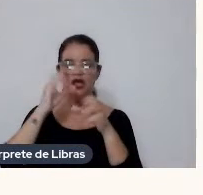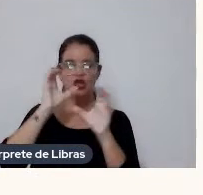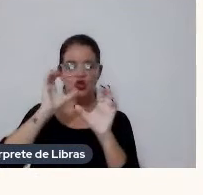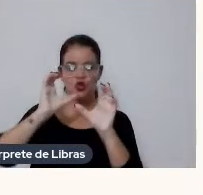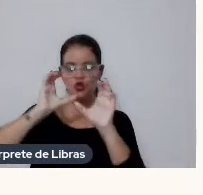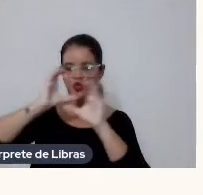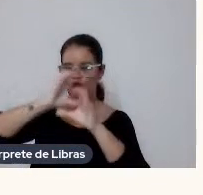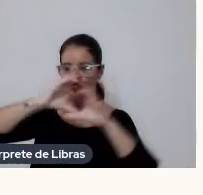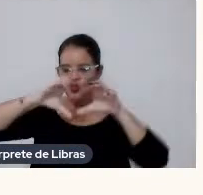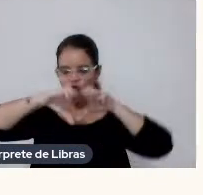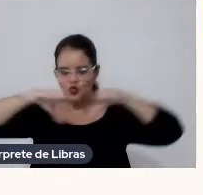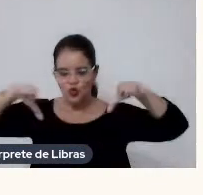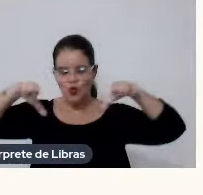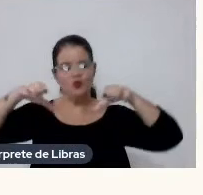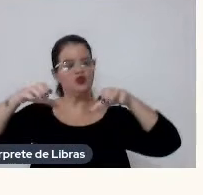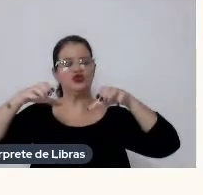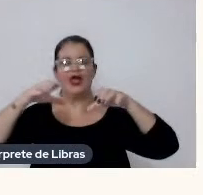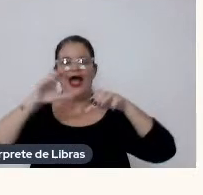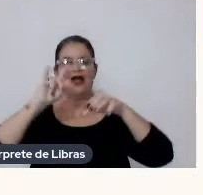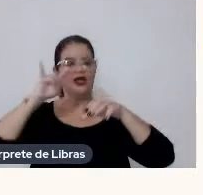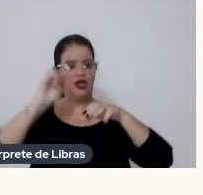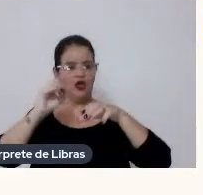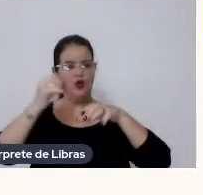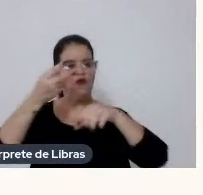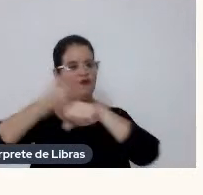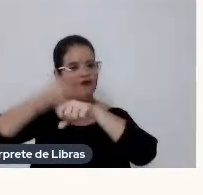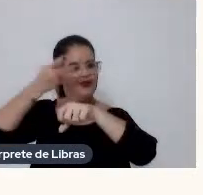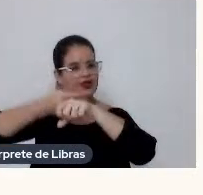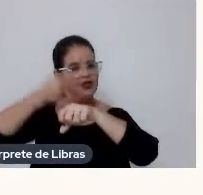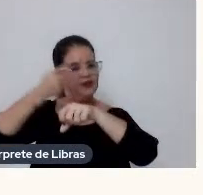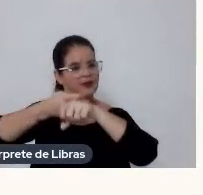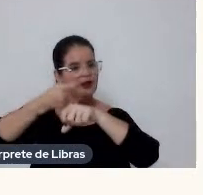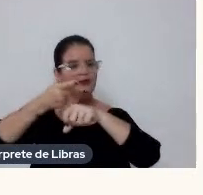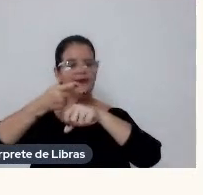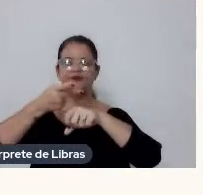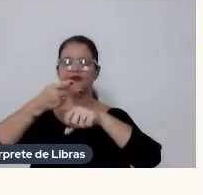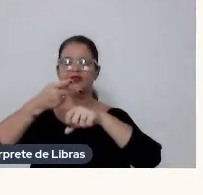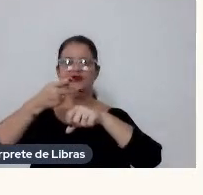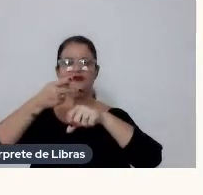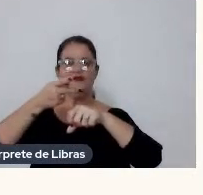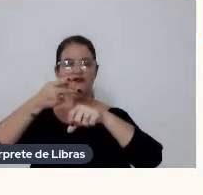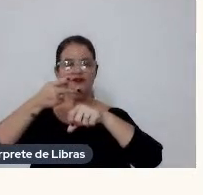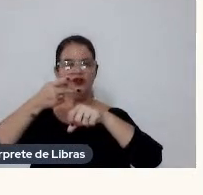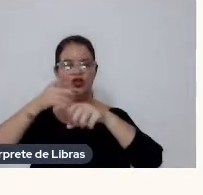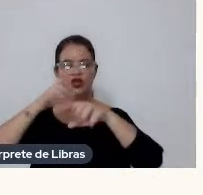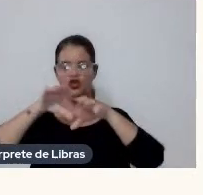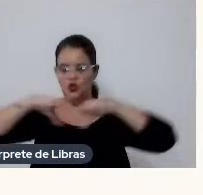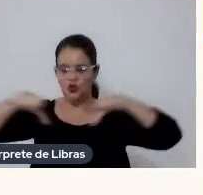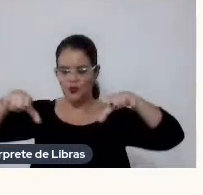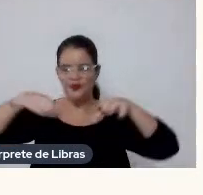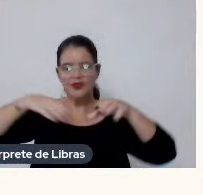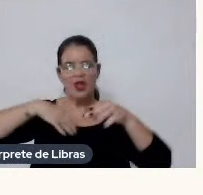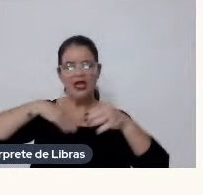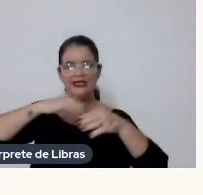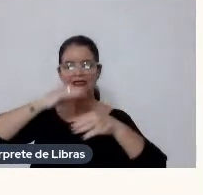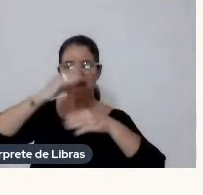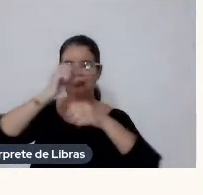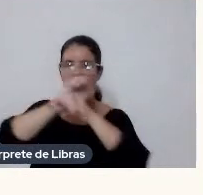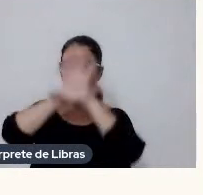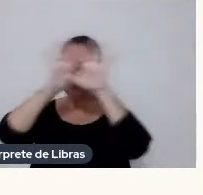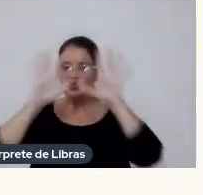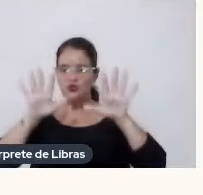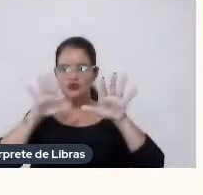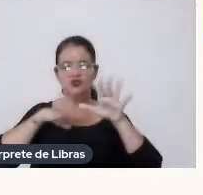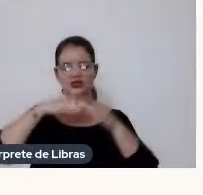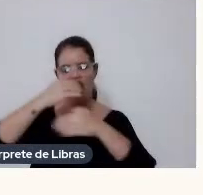na verdade, são de fibra de vidro, são tubos translúcidos, envolvidos com, é, papel filme,